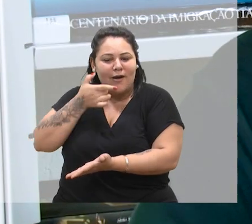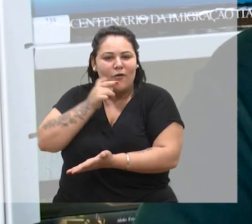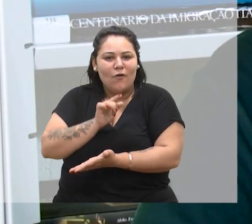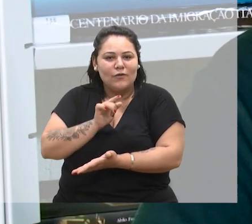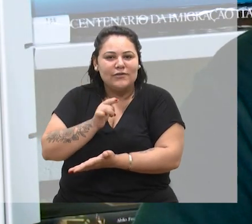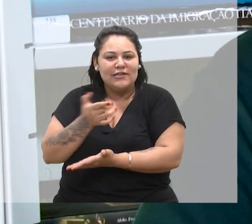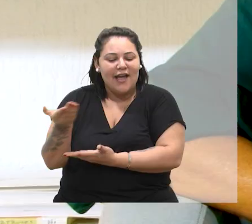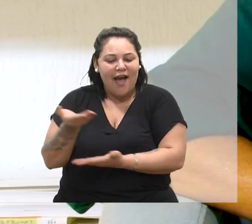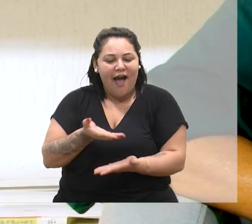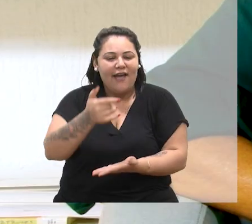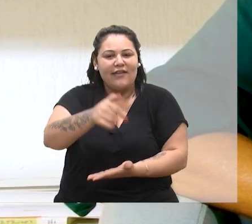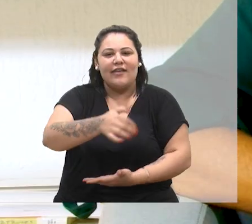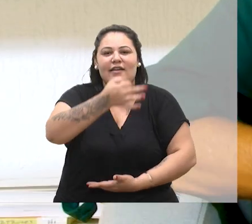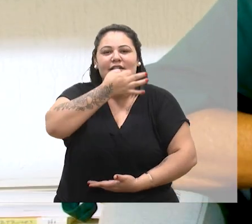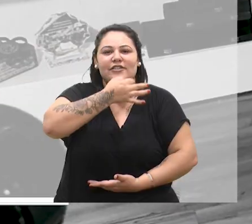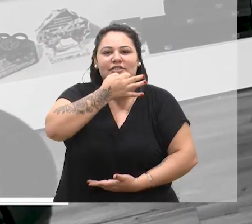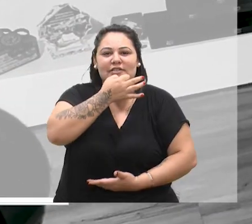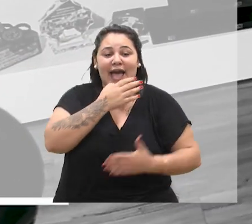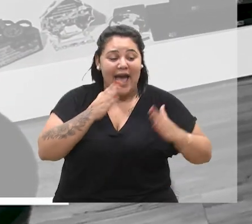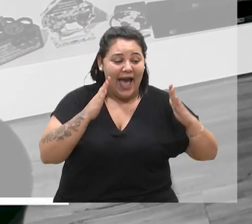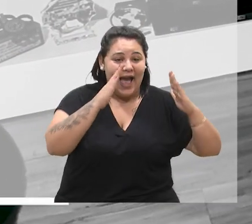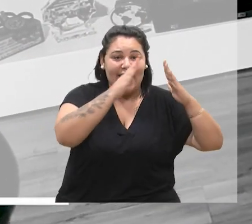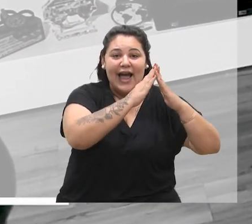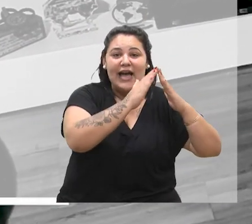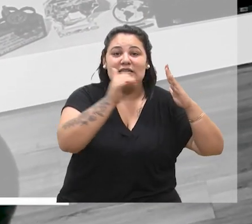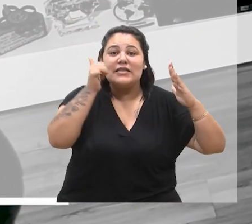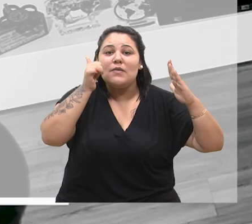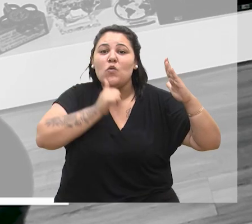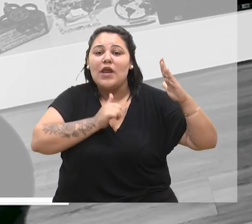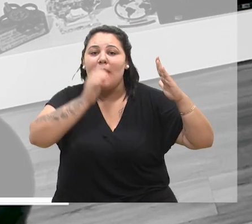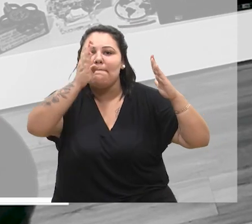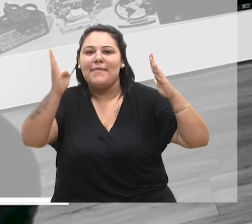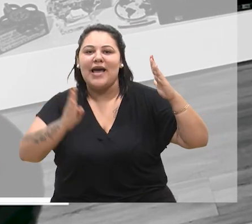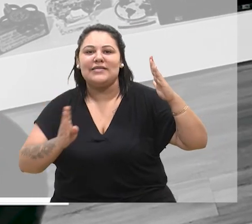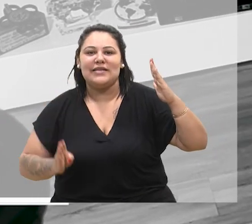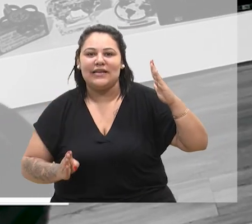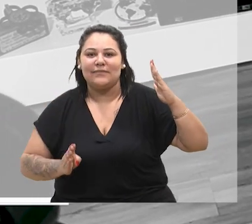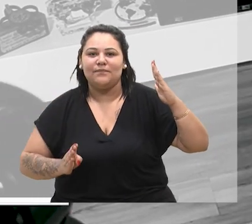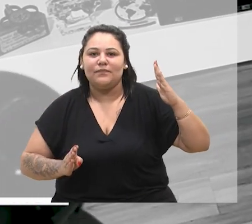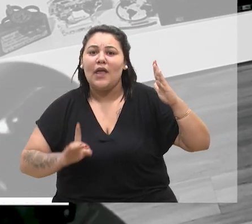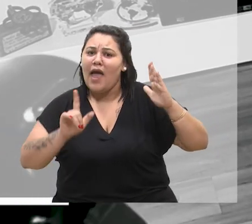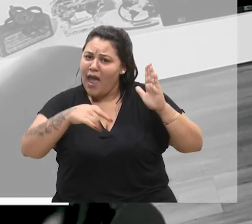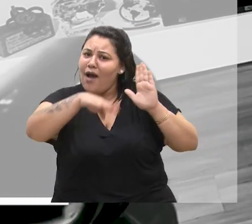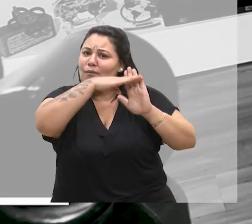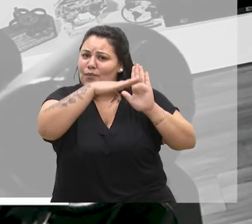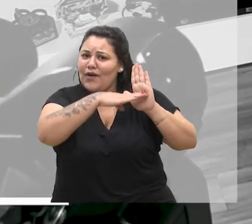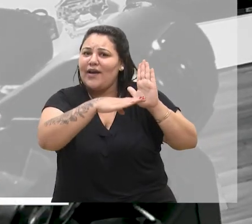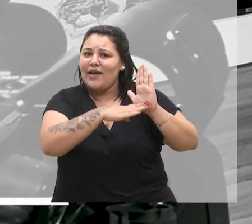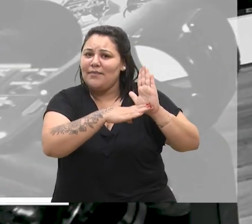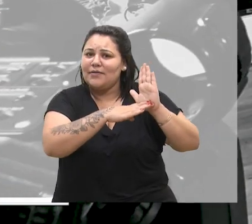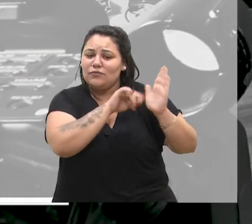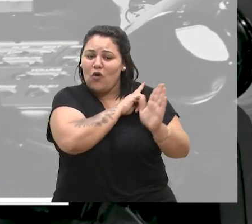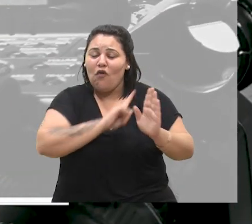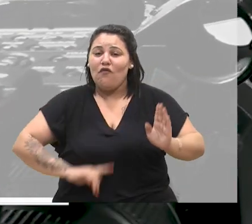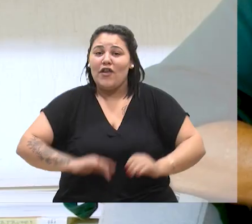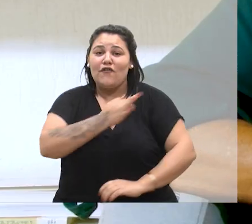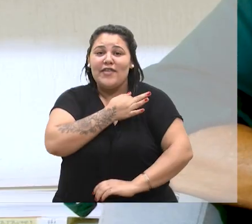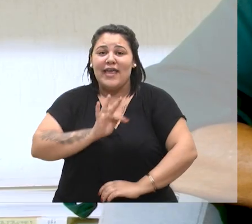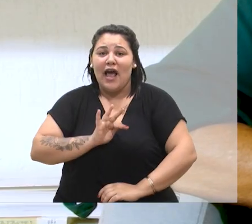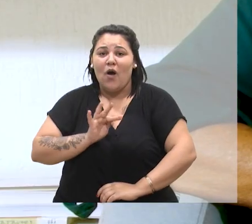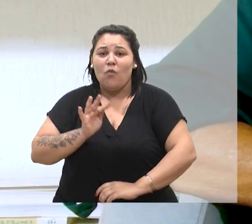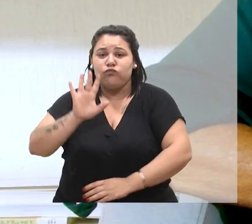trazer para Caxias do Sul a Casa da Mulher Brasileira, que é um programa do governo federal